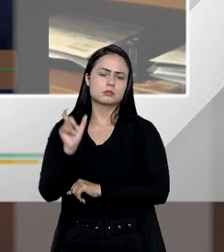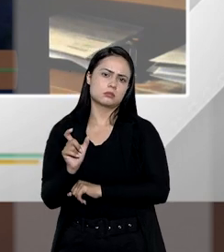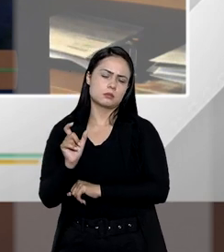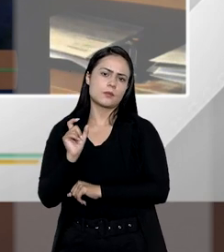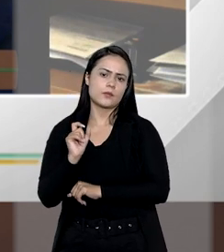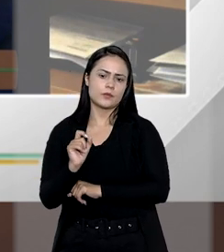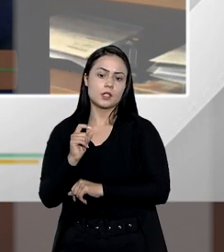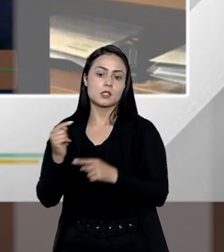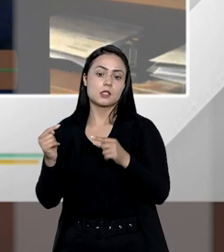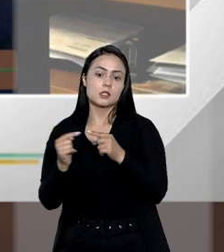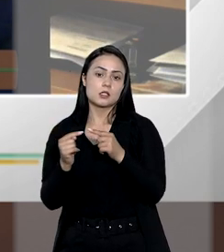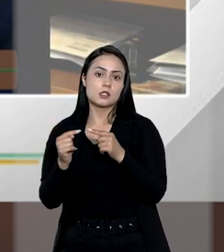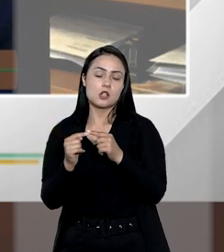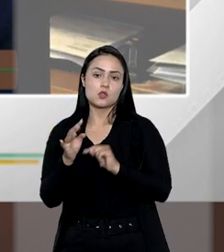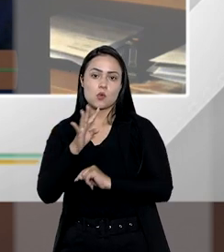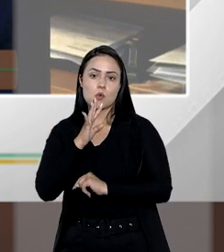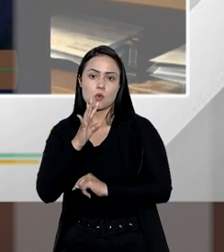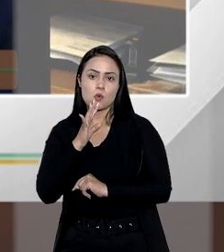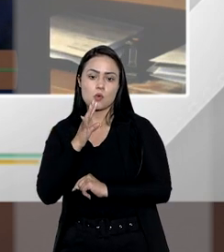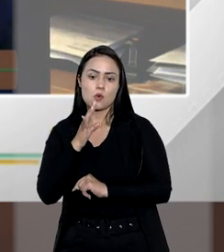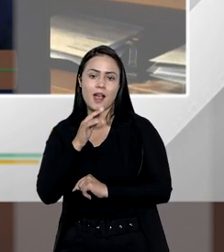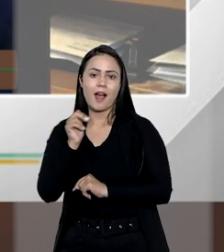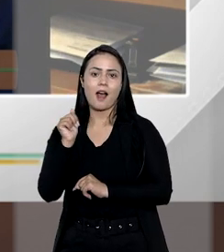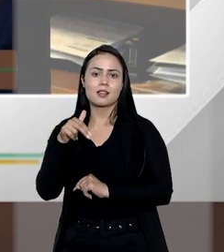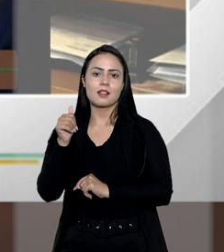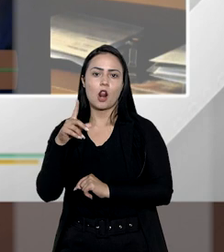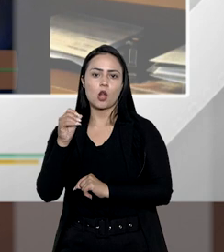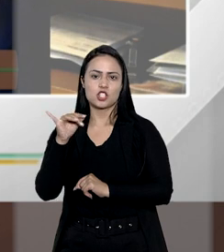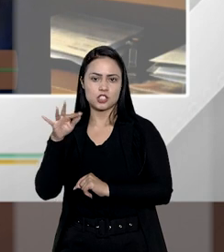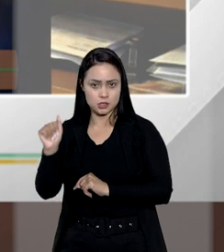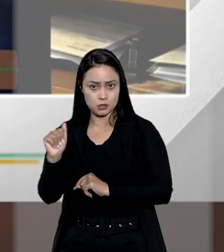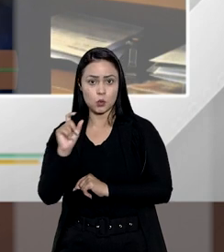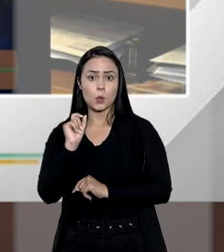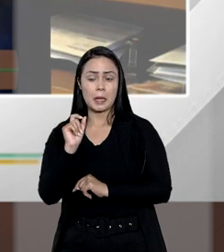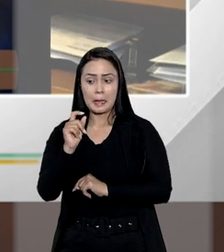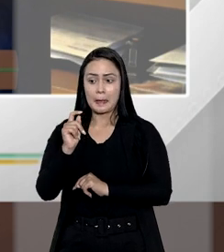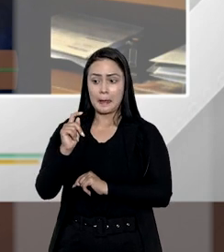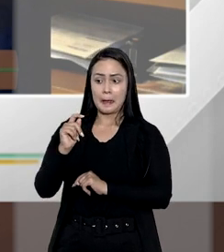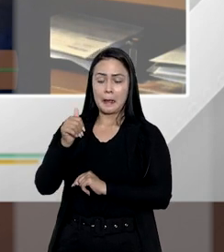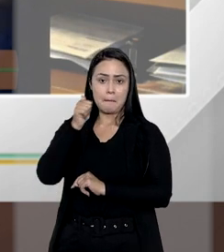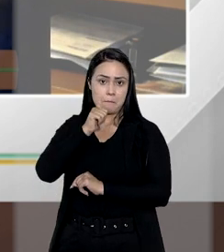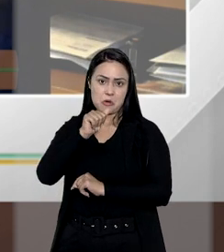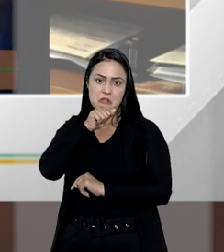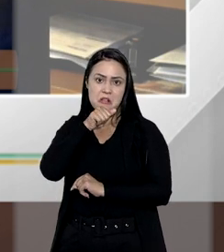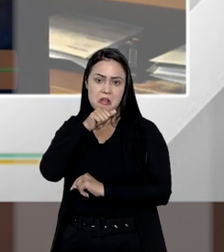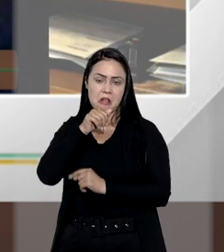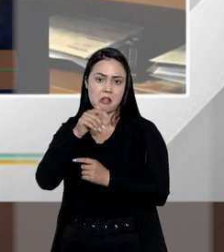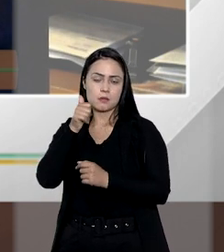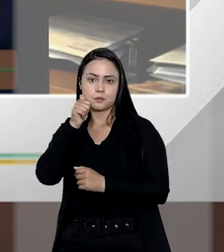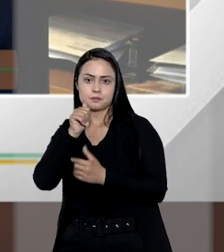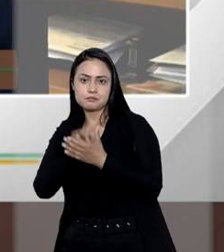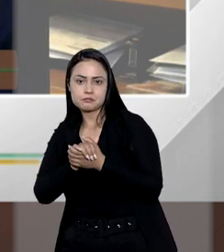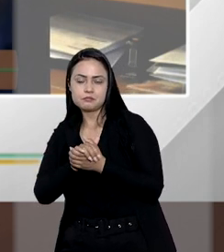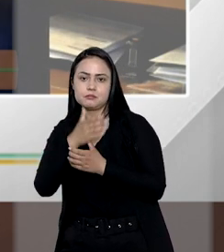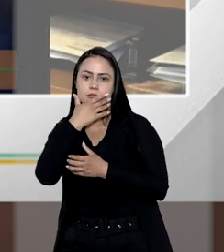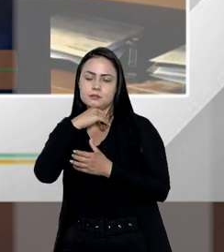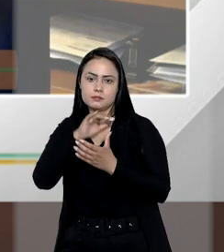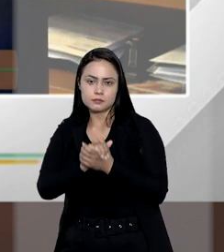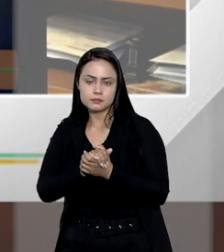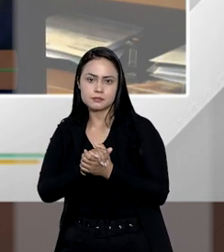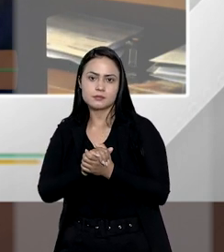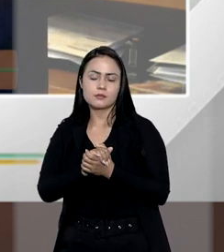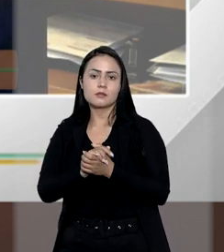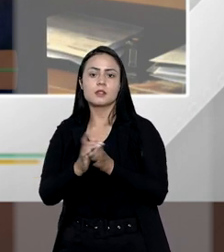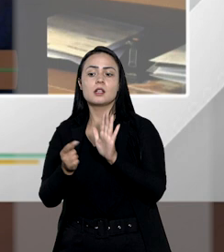no sentido de reconhecer por analogia que também o companheiro ou a companheira sobrevivente é